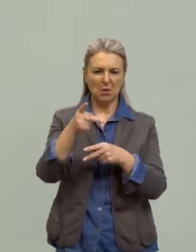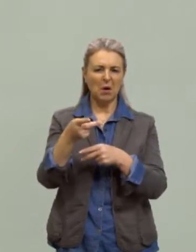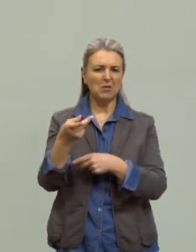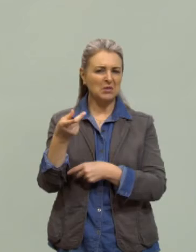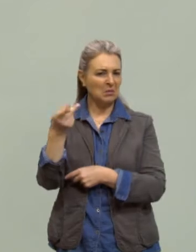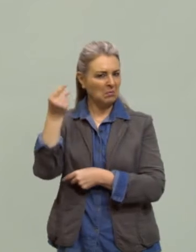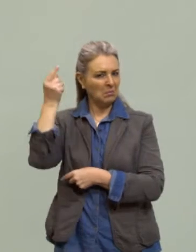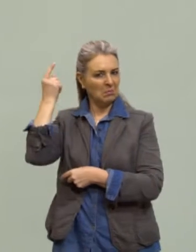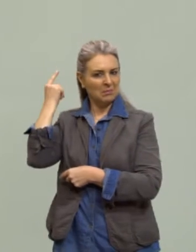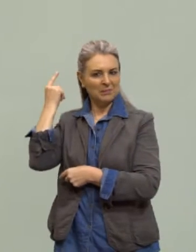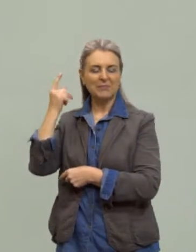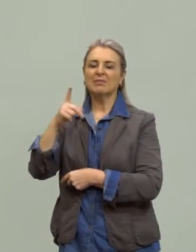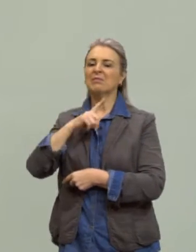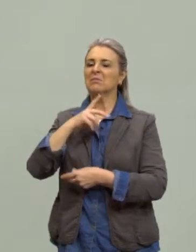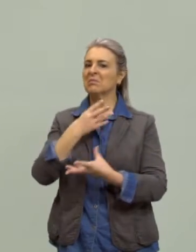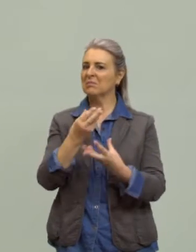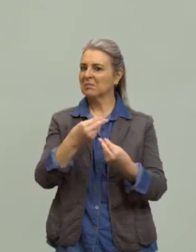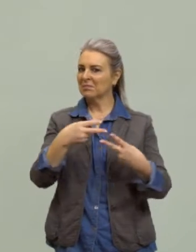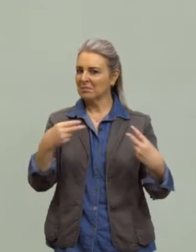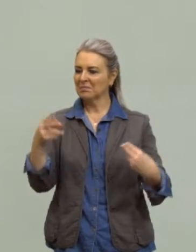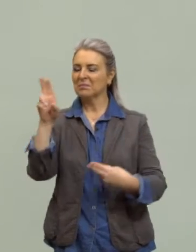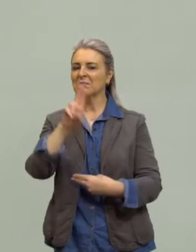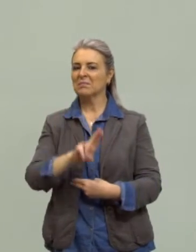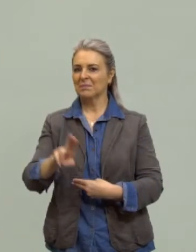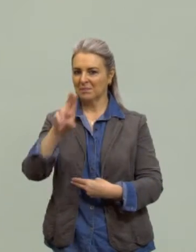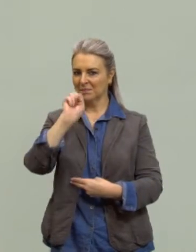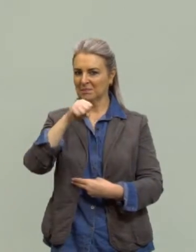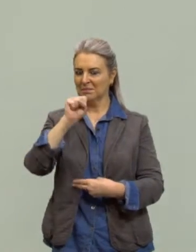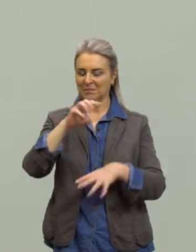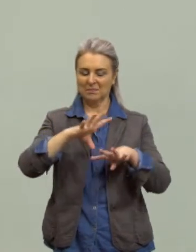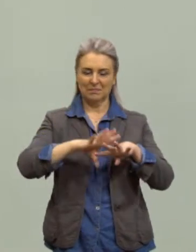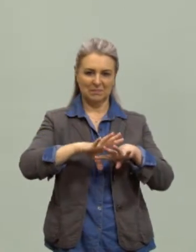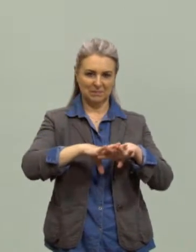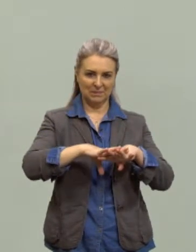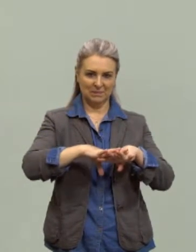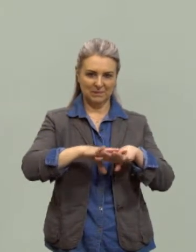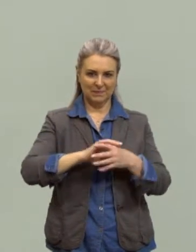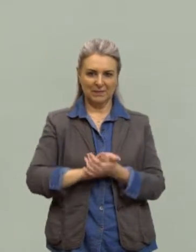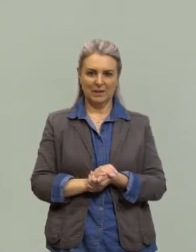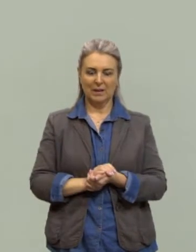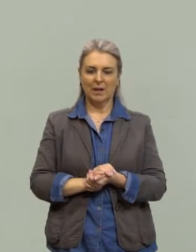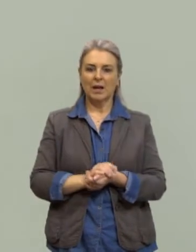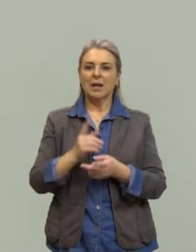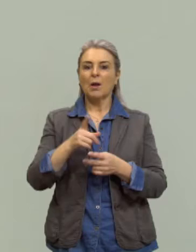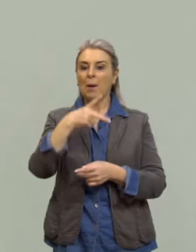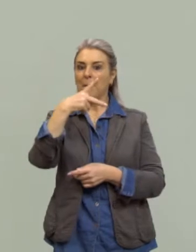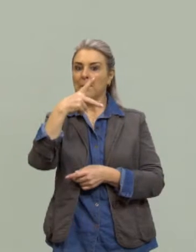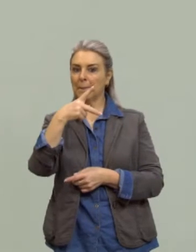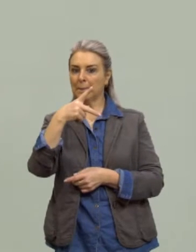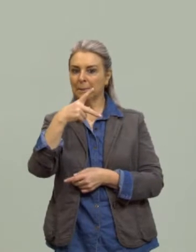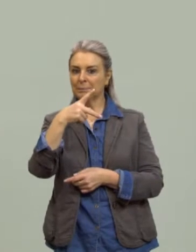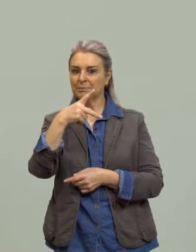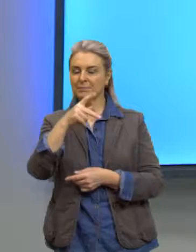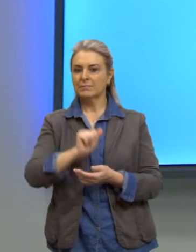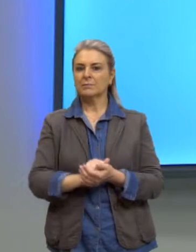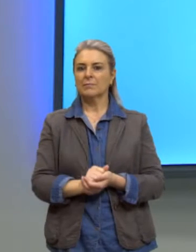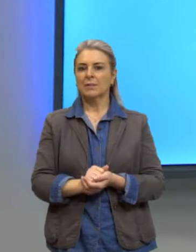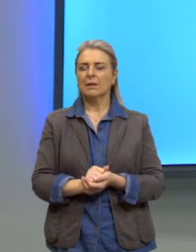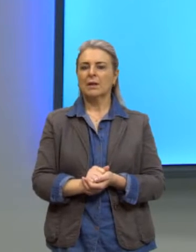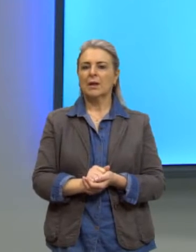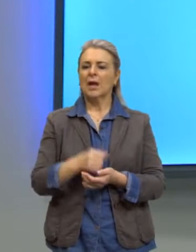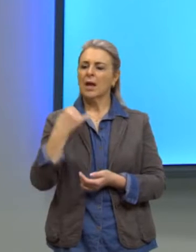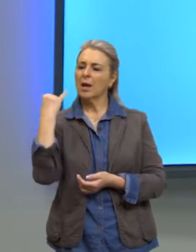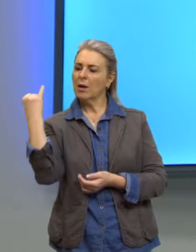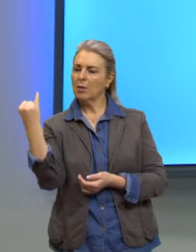toda hora, em várias situações que nós usamos. Certo? Então, essas progressões, elas representam uma importante